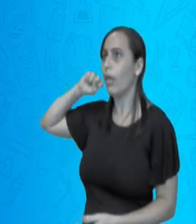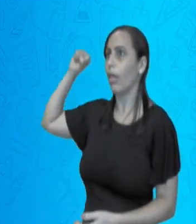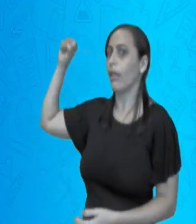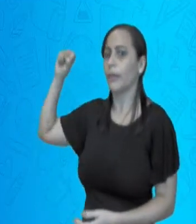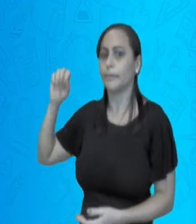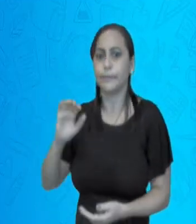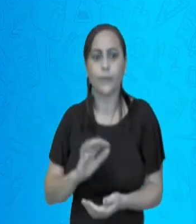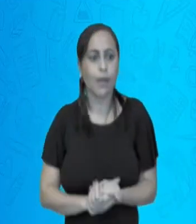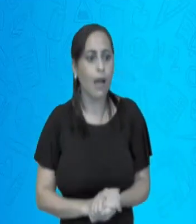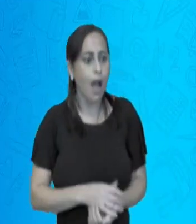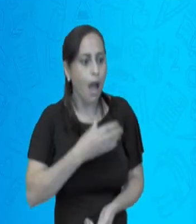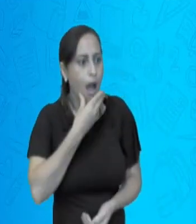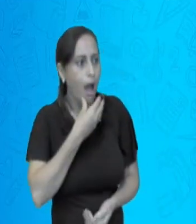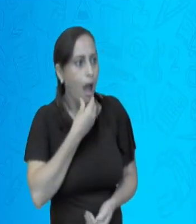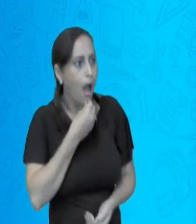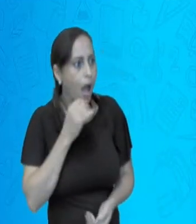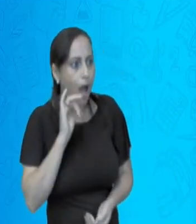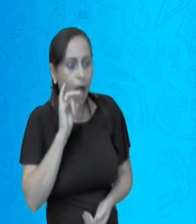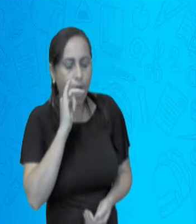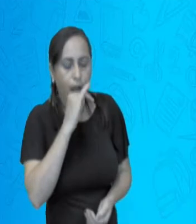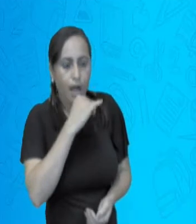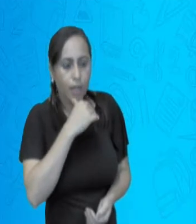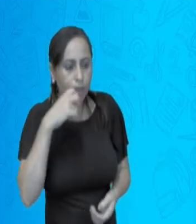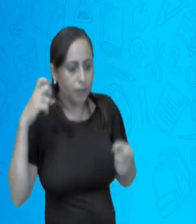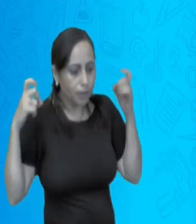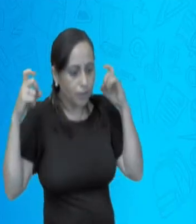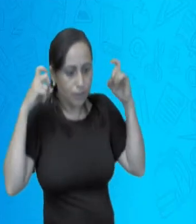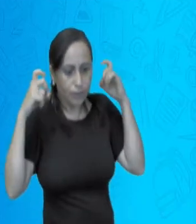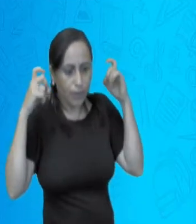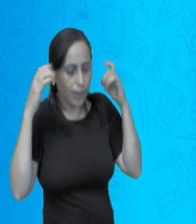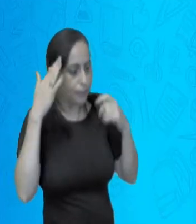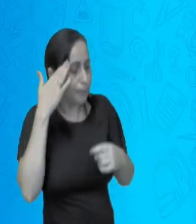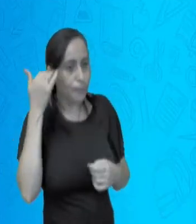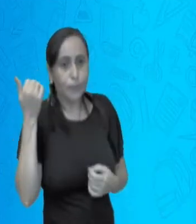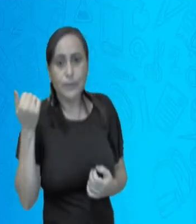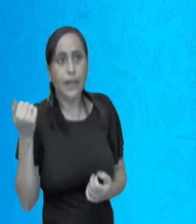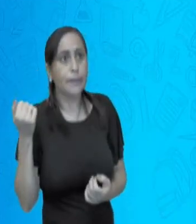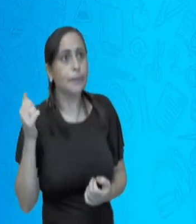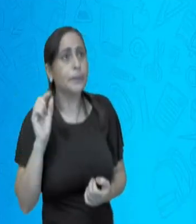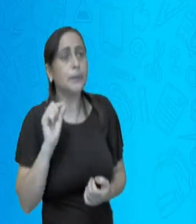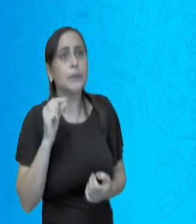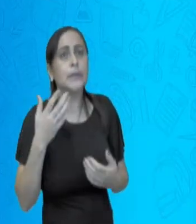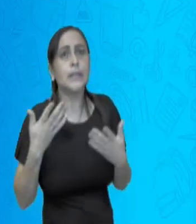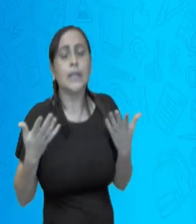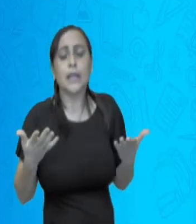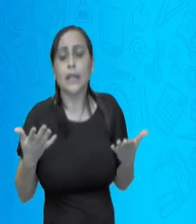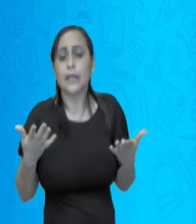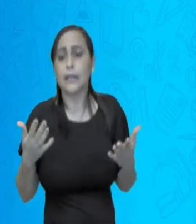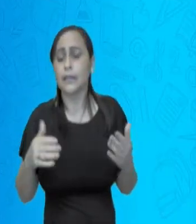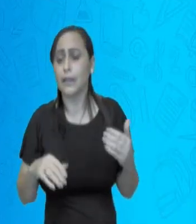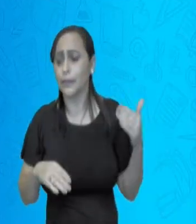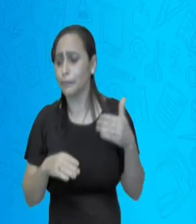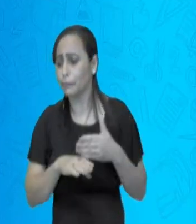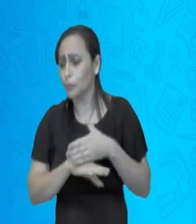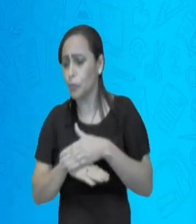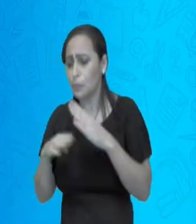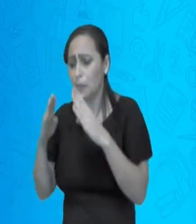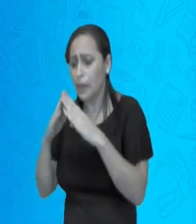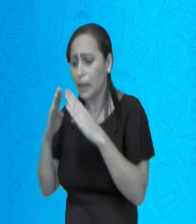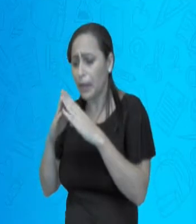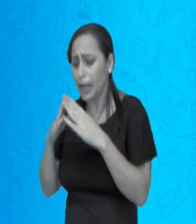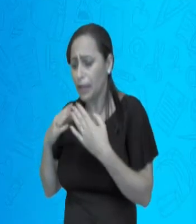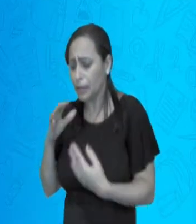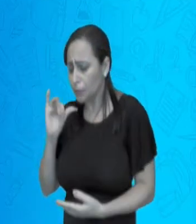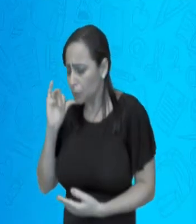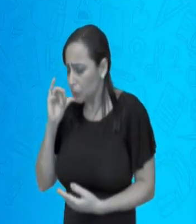ficou arrasado, porque ele não sabia adivinhar e entrou para casa e passou o resto do dia muito triste. No final da noite,